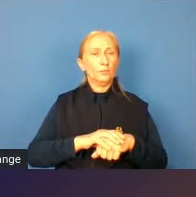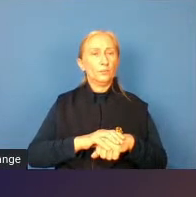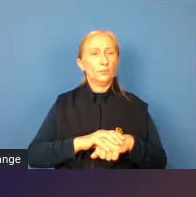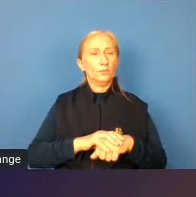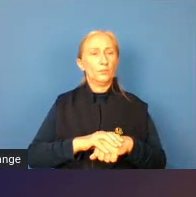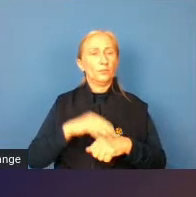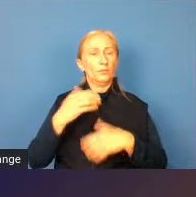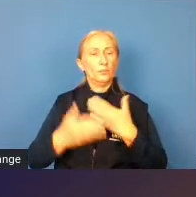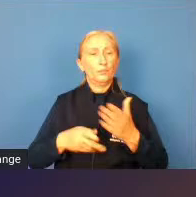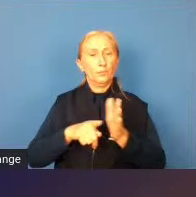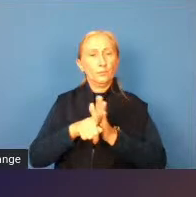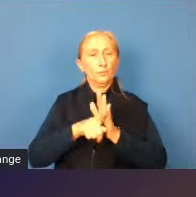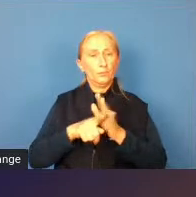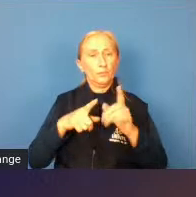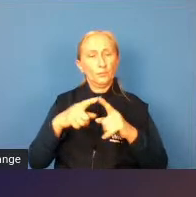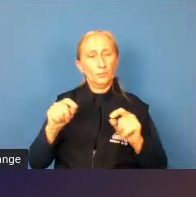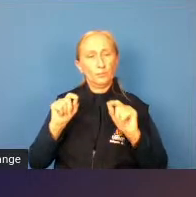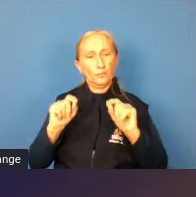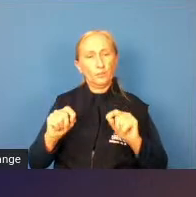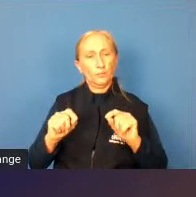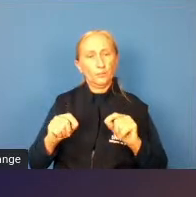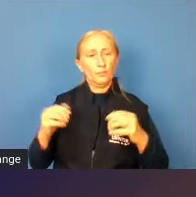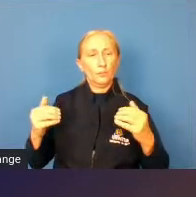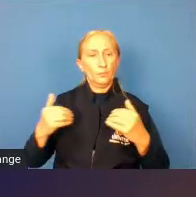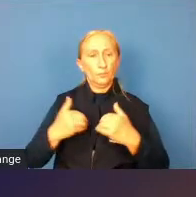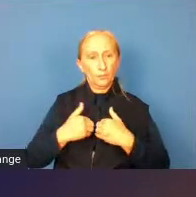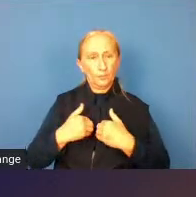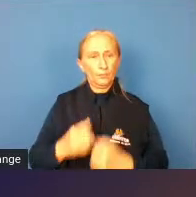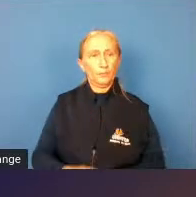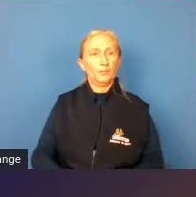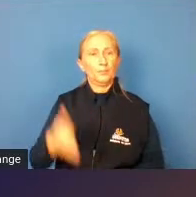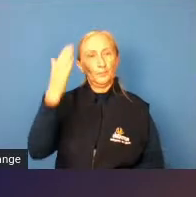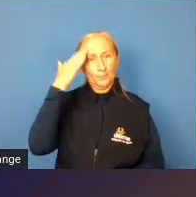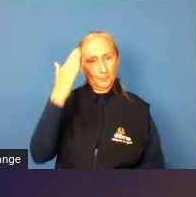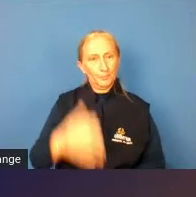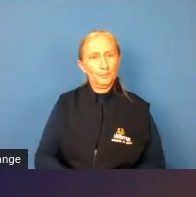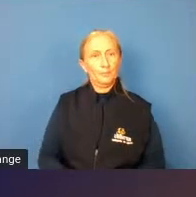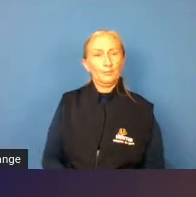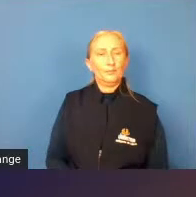além de pesquisa científica para o autista muito obrigada